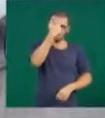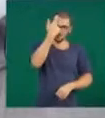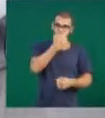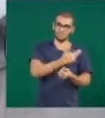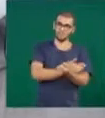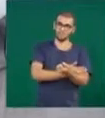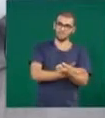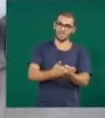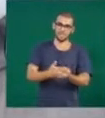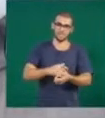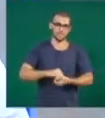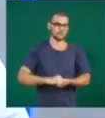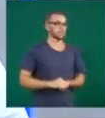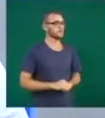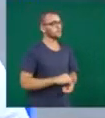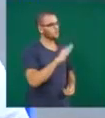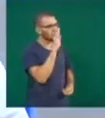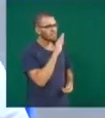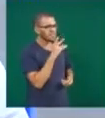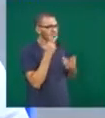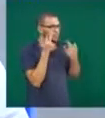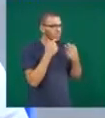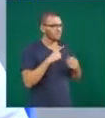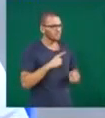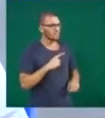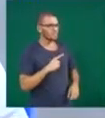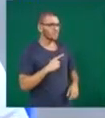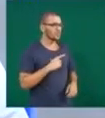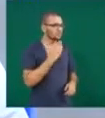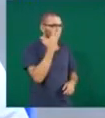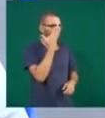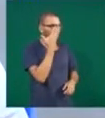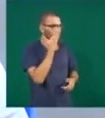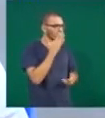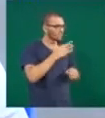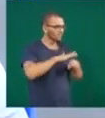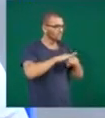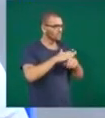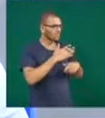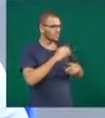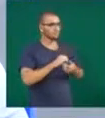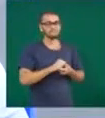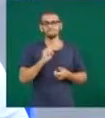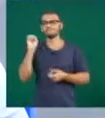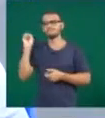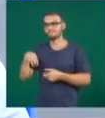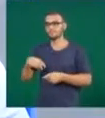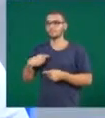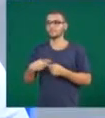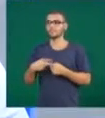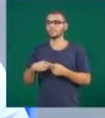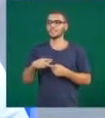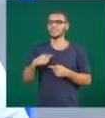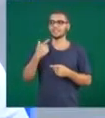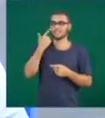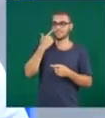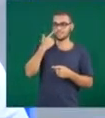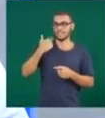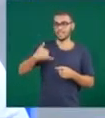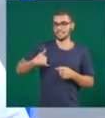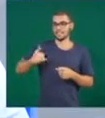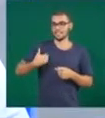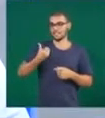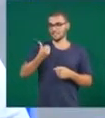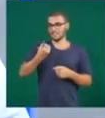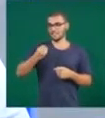esse tipo de doença? Sim, sim. É bastante comum, principalmente quando se avalia uma população maior do que 60 anos.